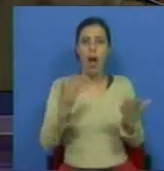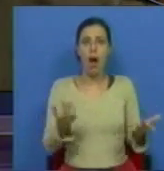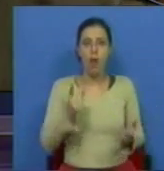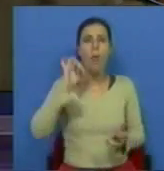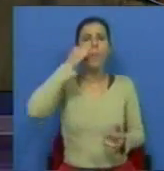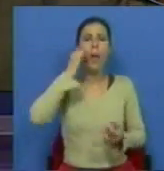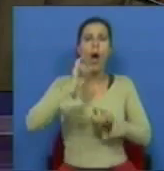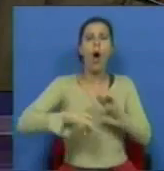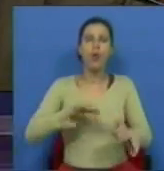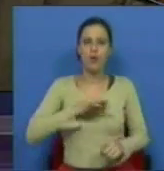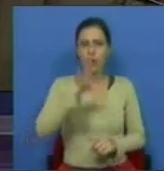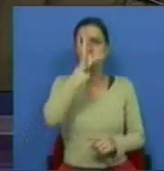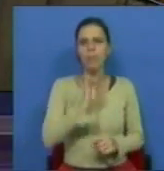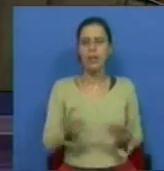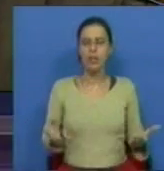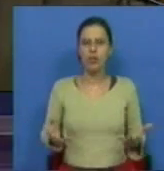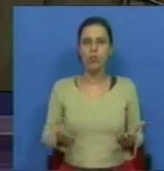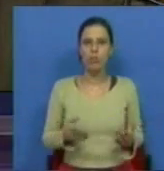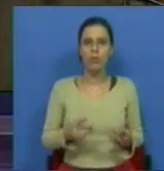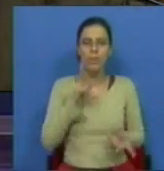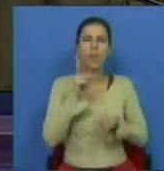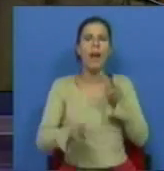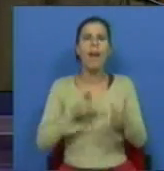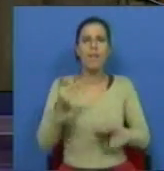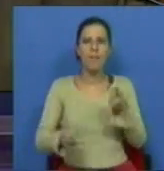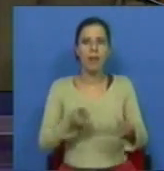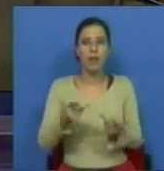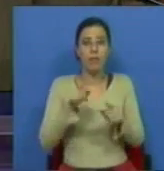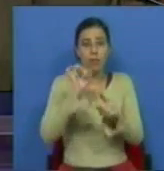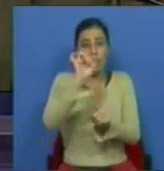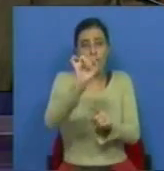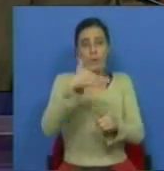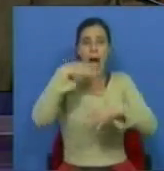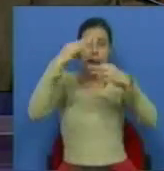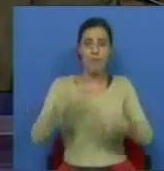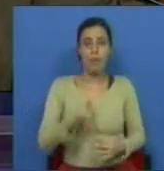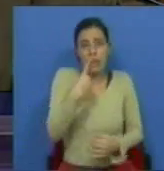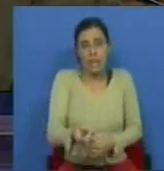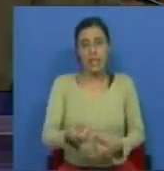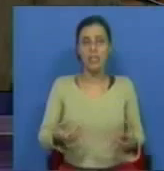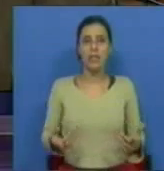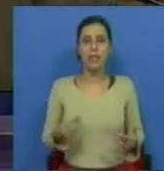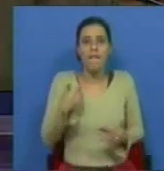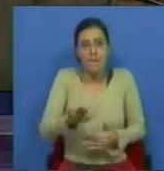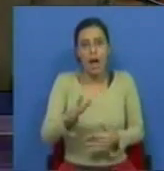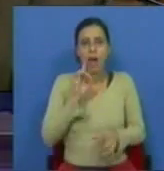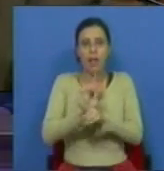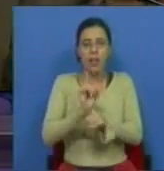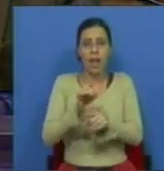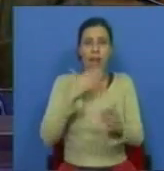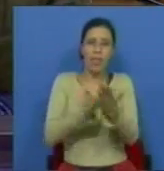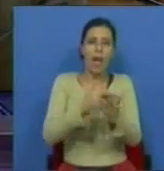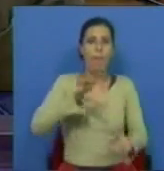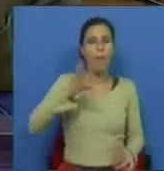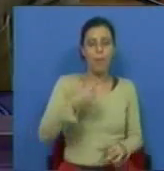é que custos é que o Sr. Ministro avalia que esta sua afirmação vai e está a ter para o